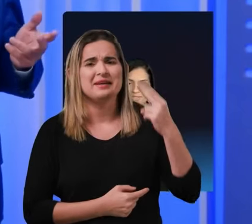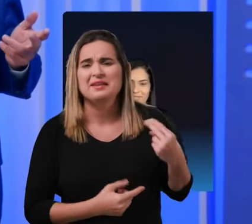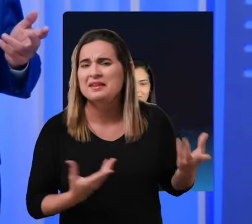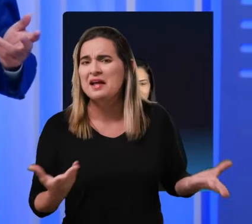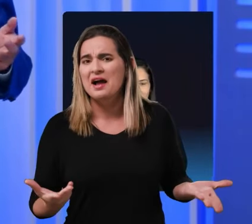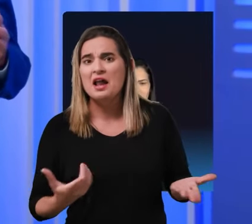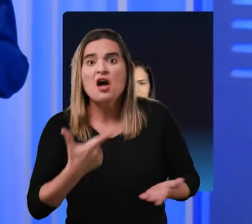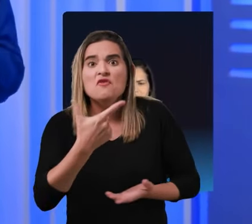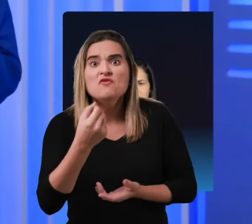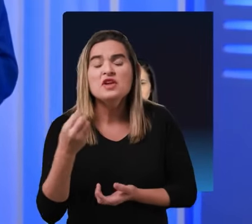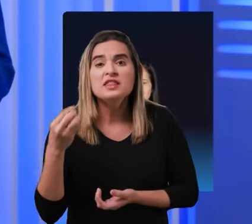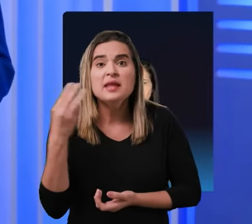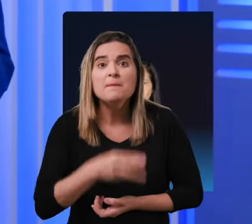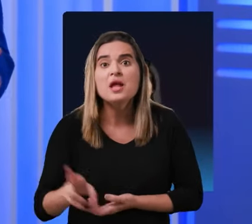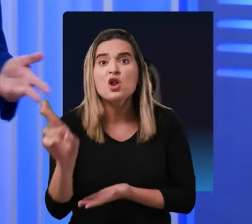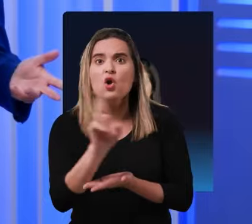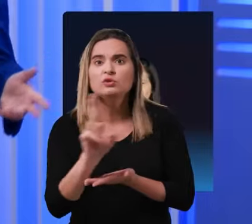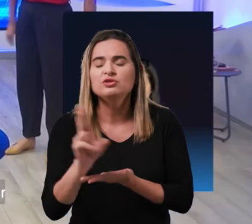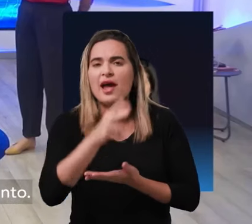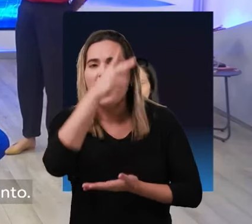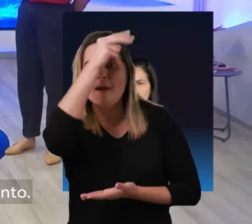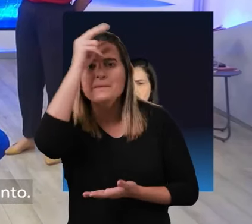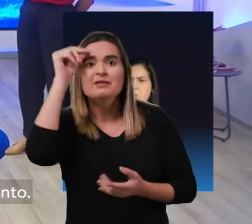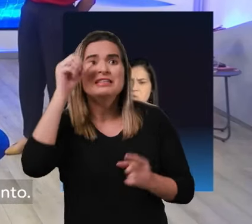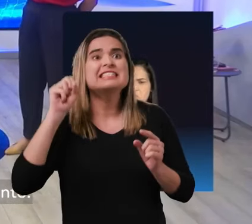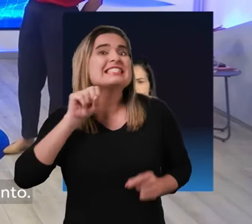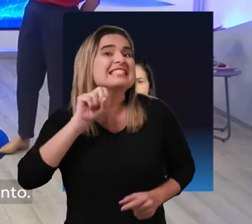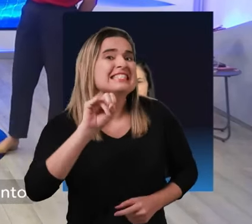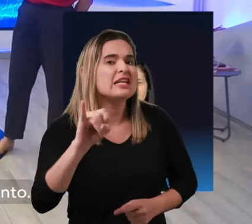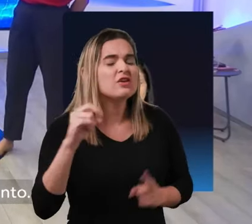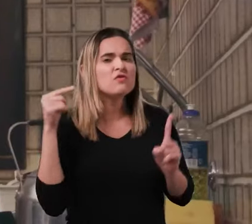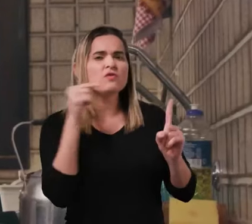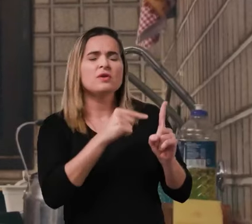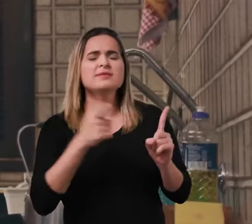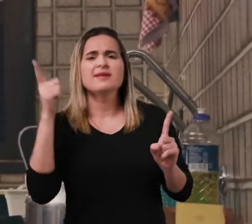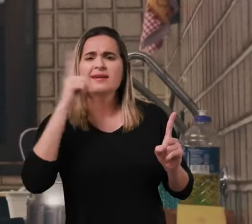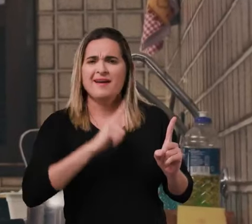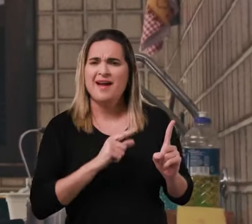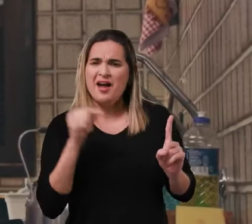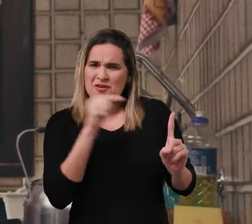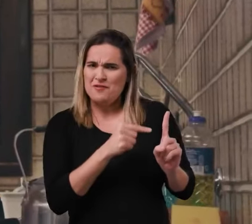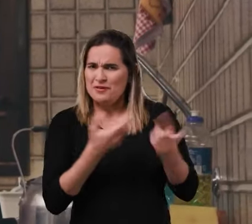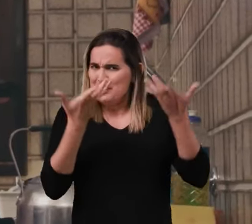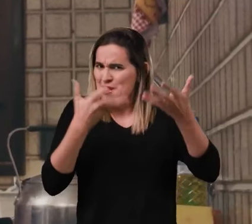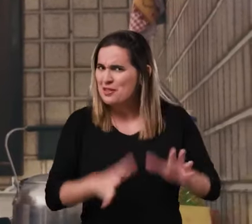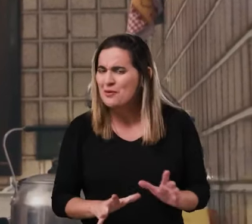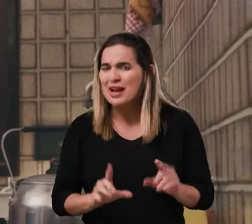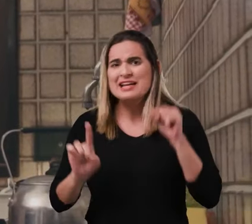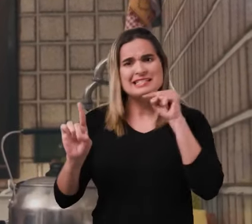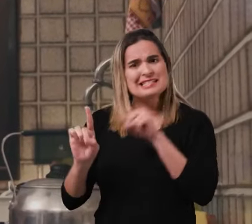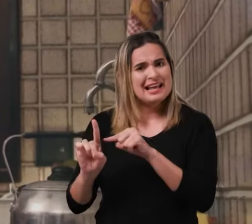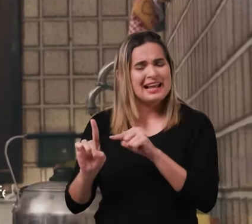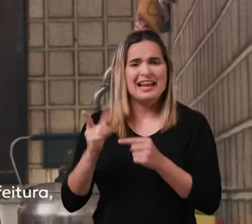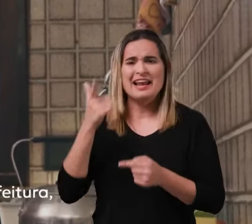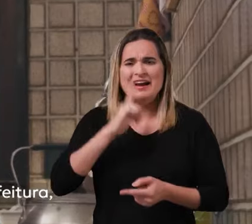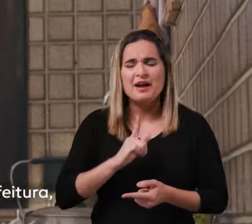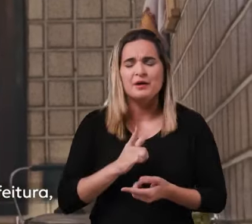É, realmente é estranho, né? Não, é comprometo, mas... É dinheiro para você gerir, eu não garanto. Hã? Natalha, mulher!